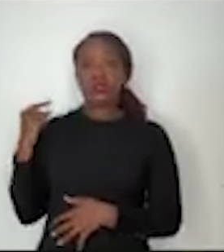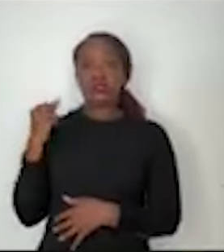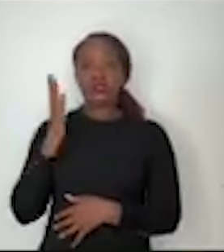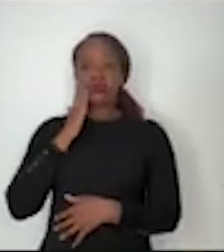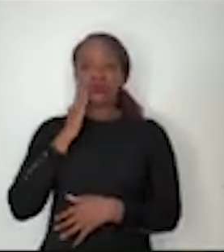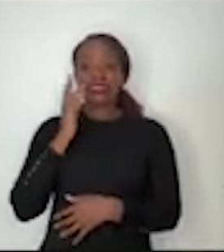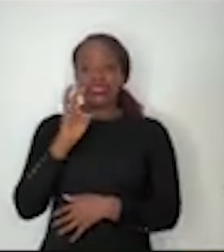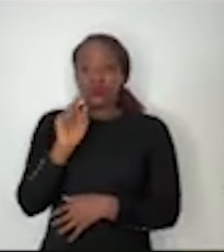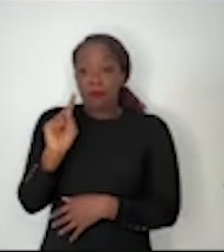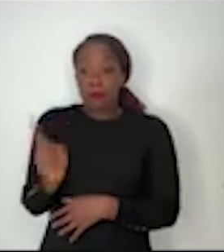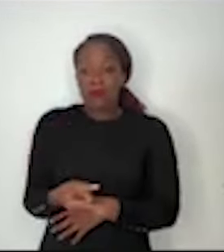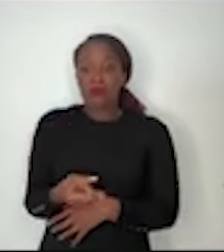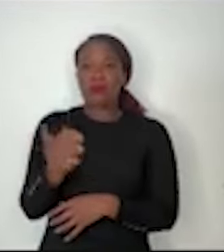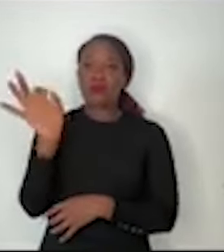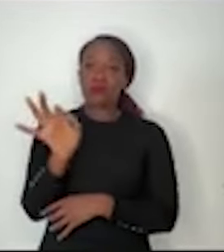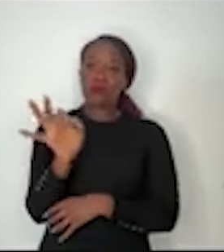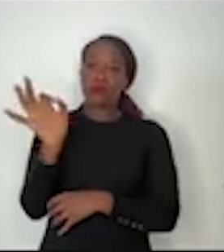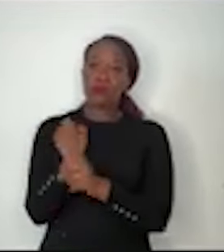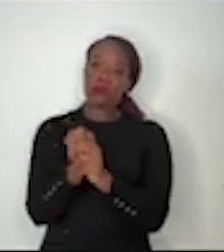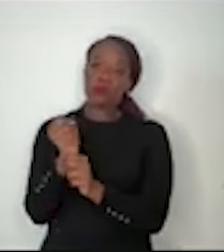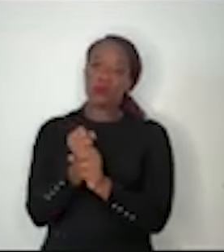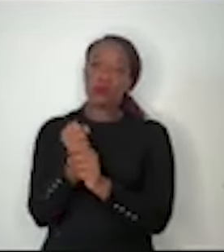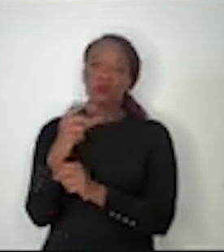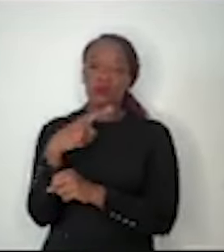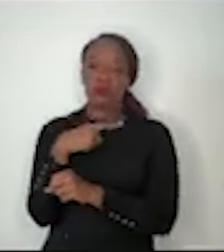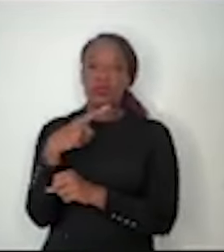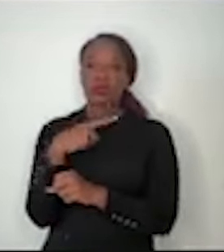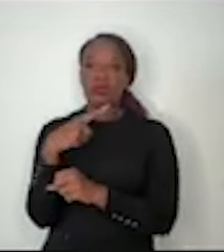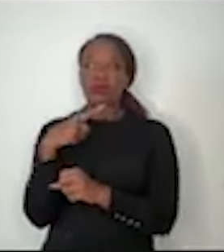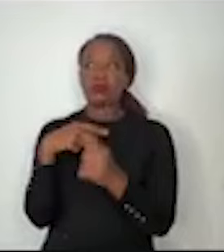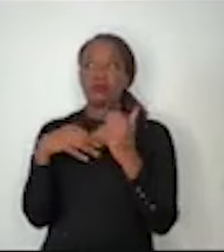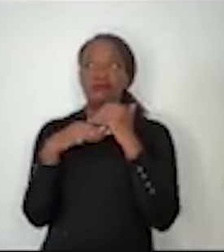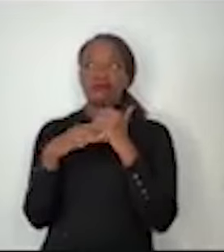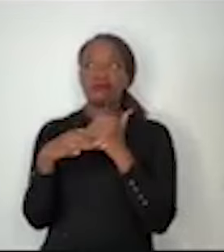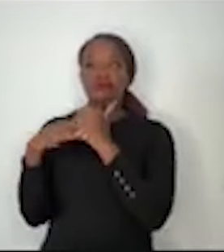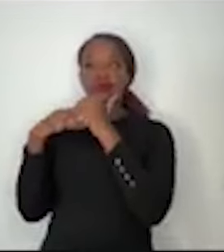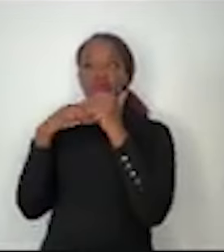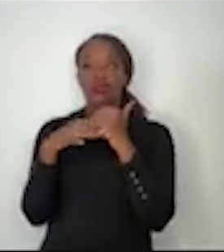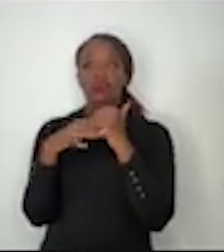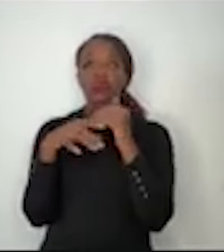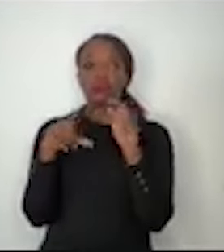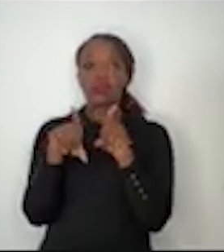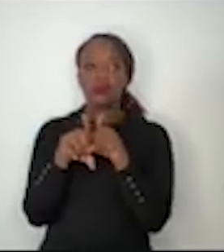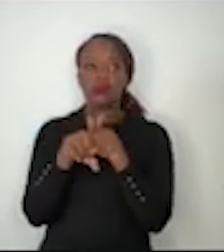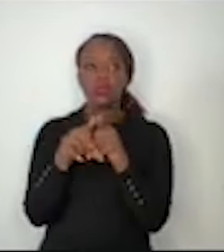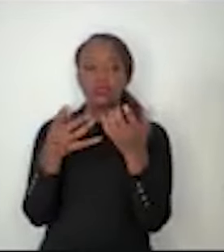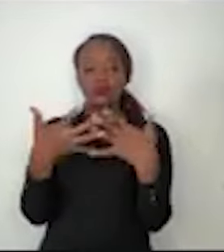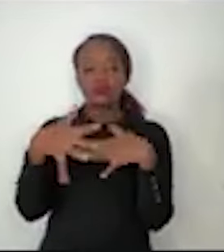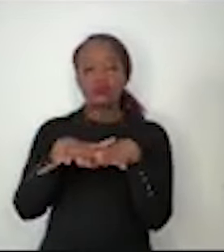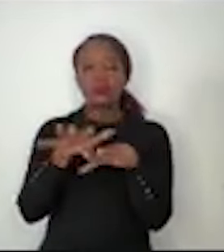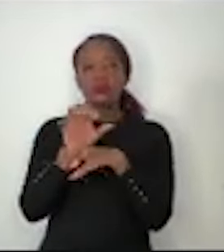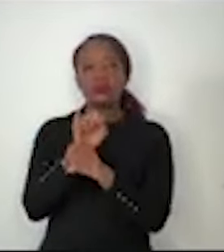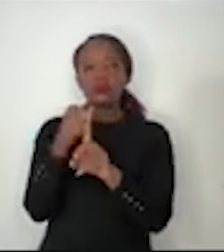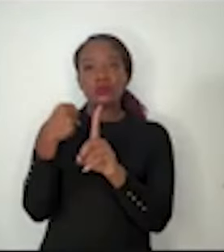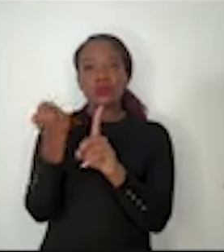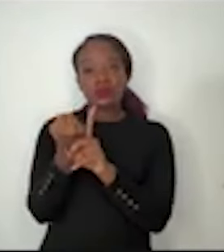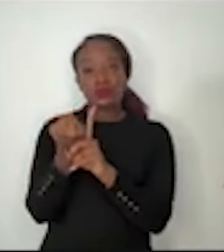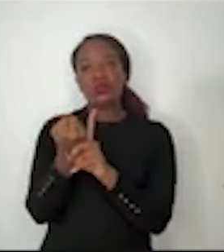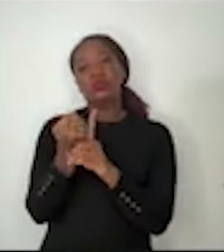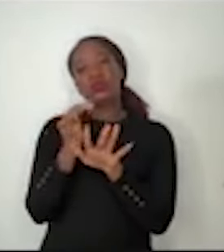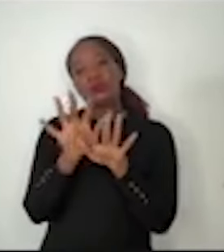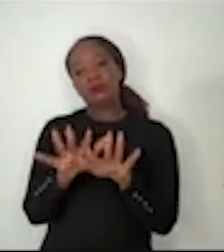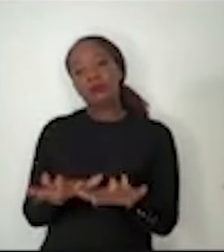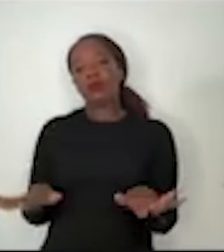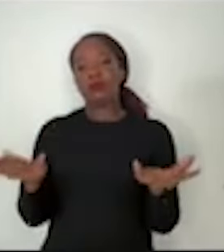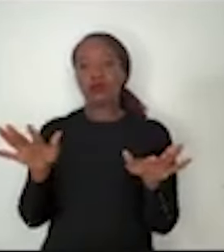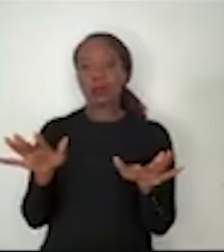ao ano, portanto, nós temos uma estabilidade monetária. Tivemos expressiva inclusão social, apesar da recessão dos